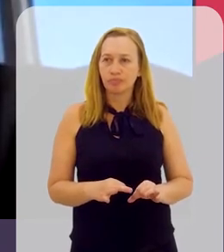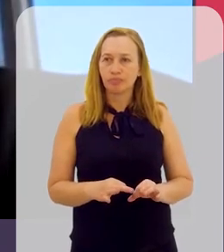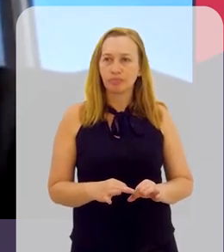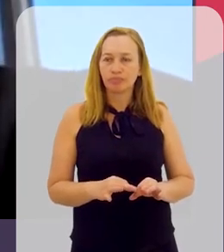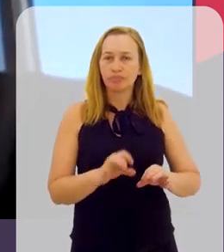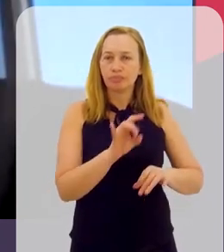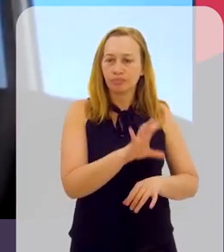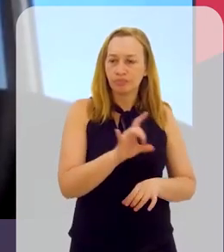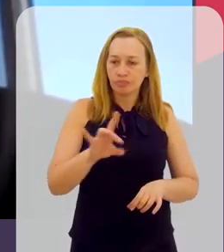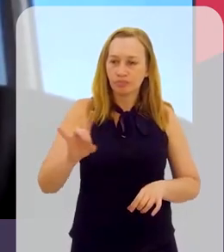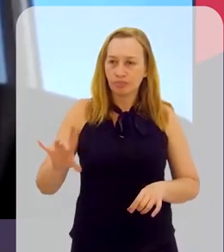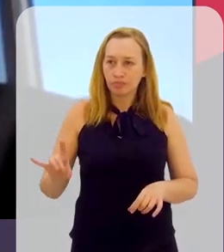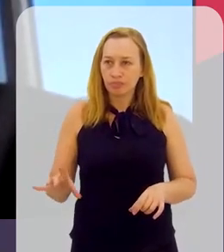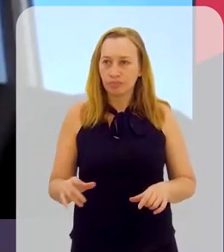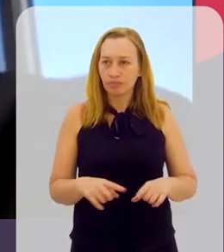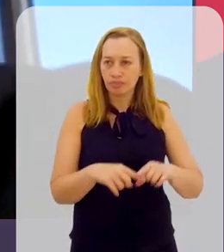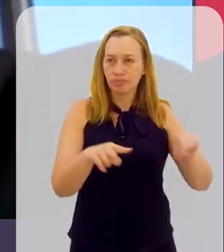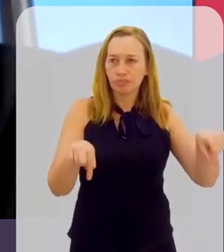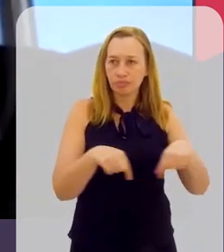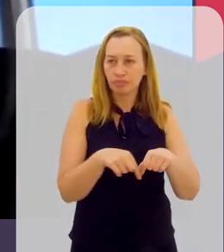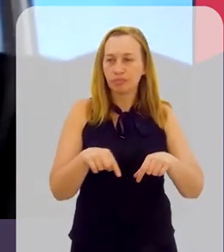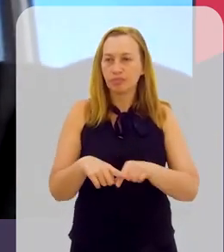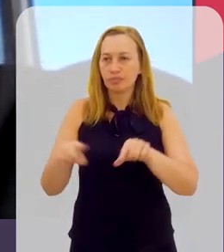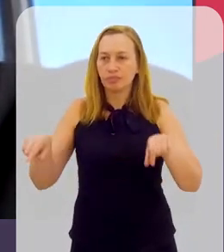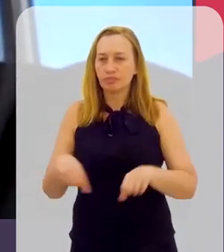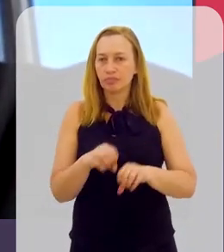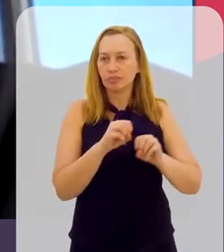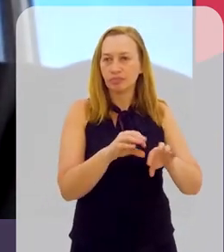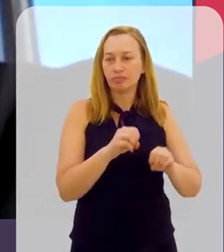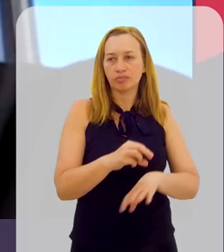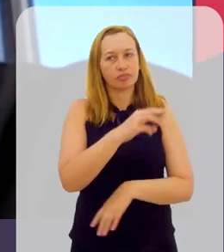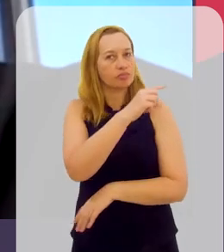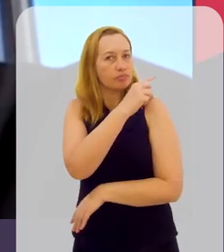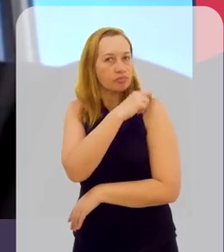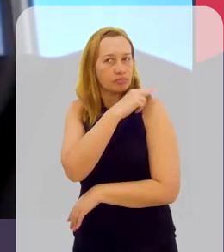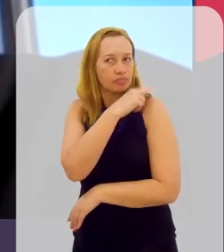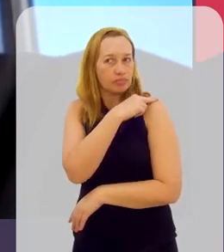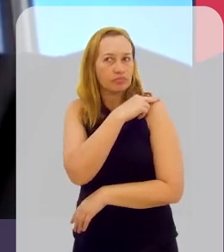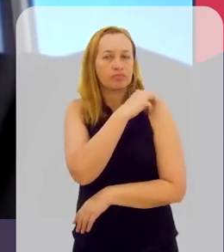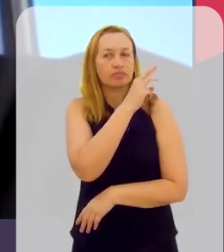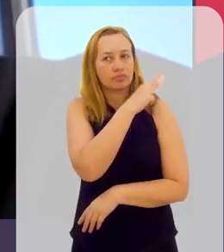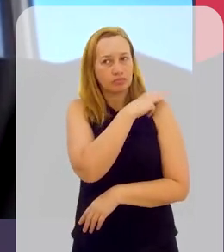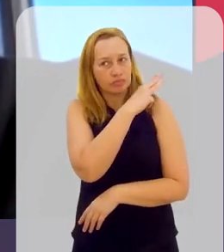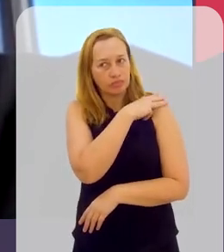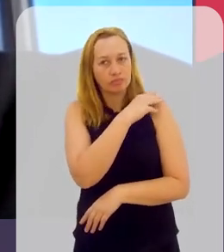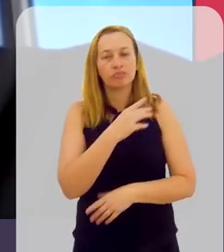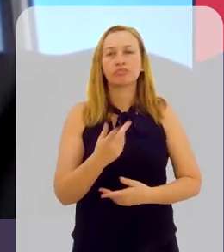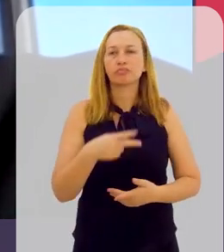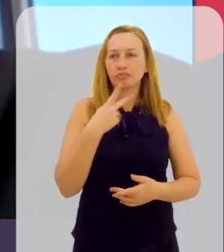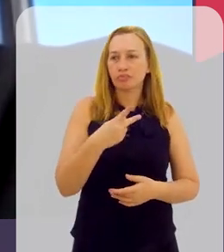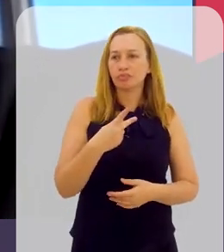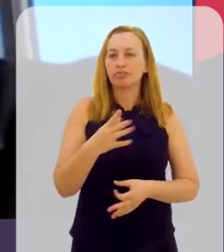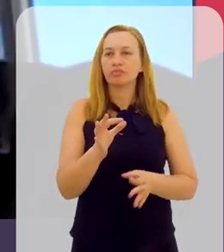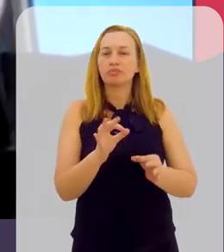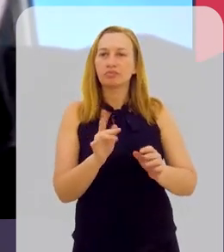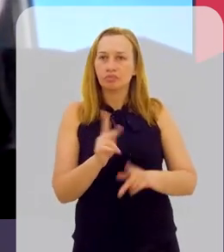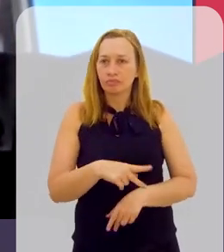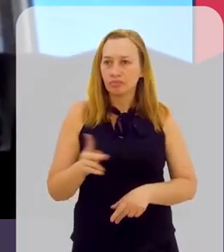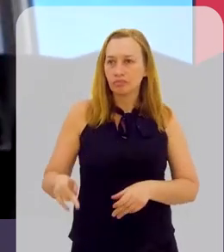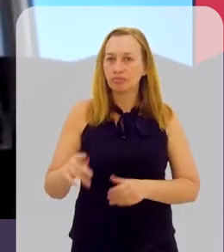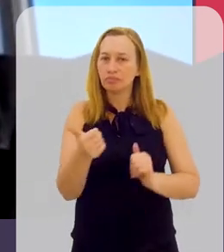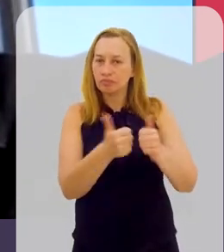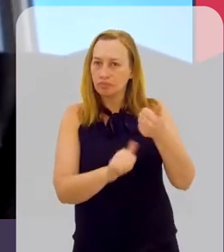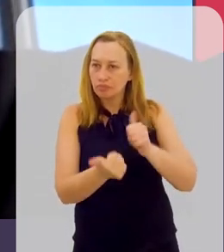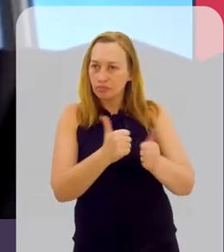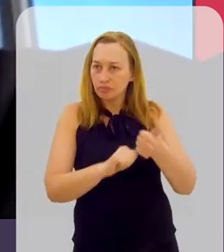turmas de segundo ano do ensino médio e disseram que os professores iriam avaliar e